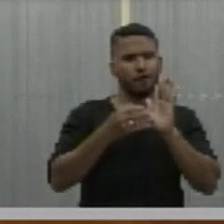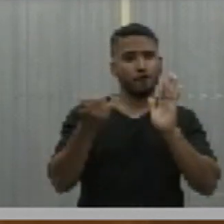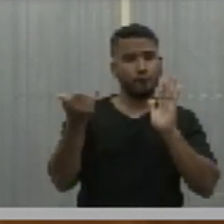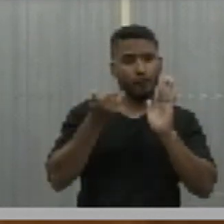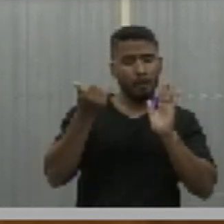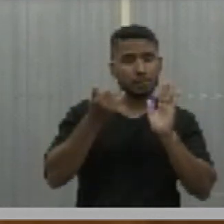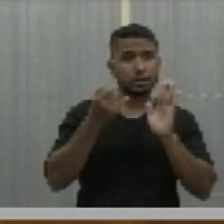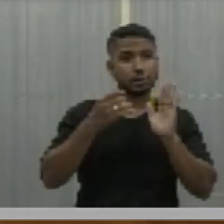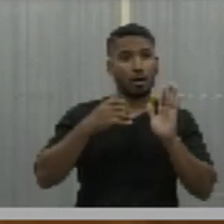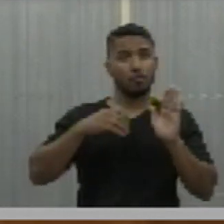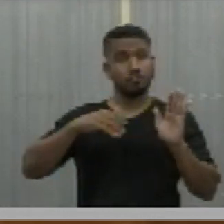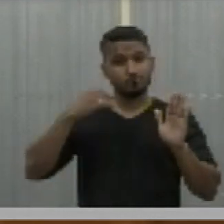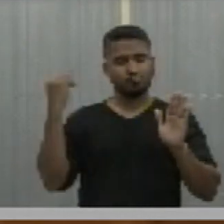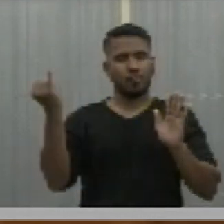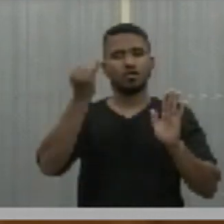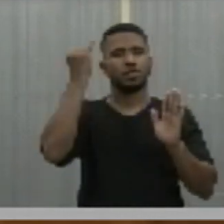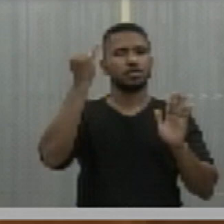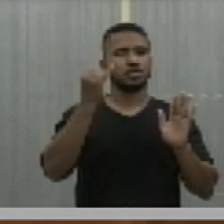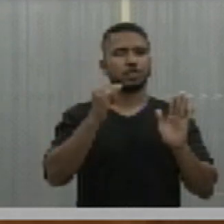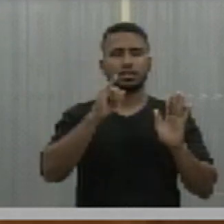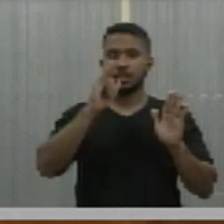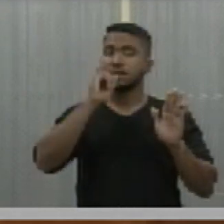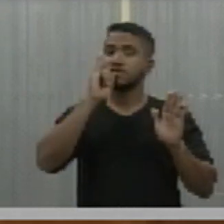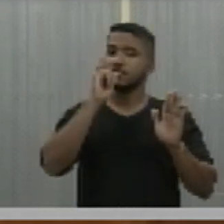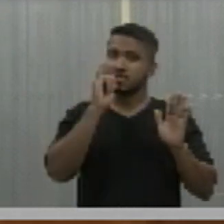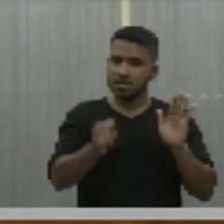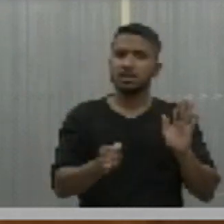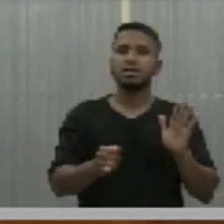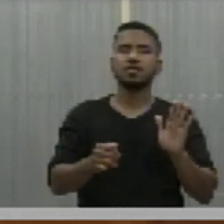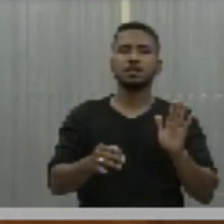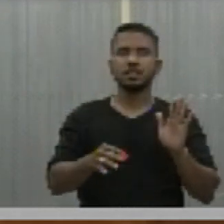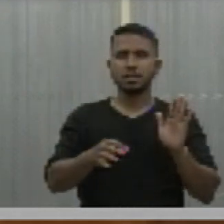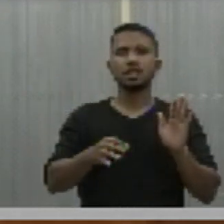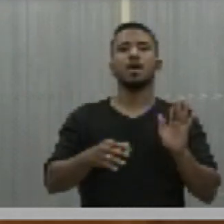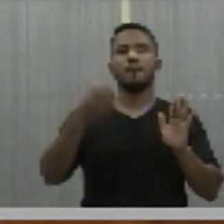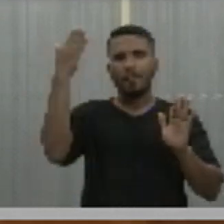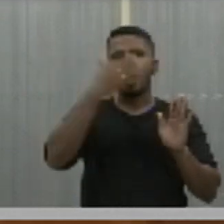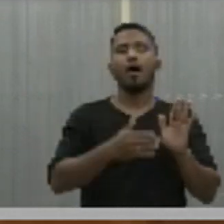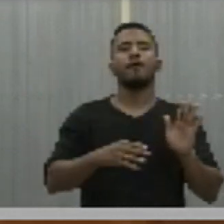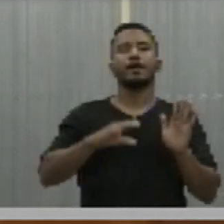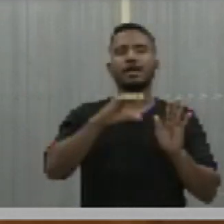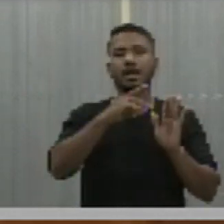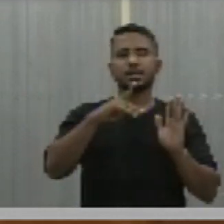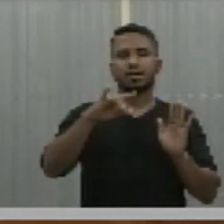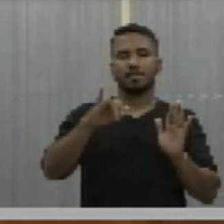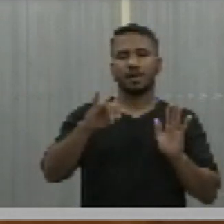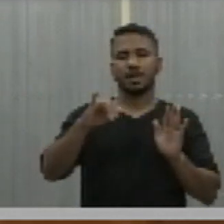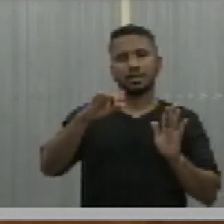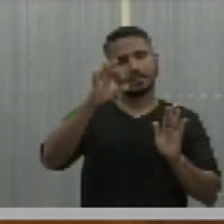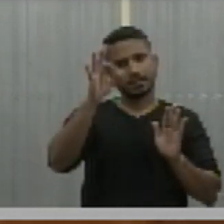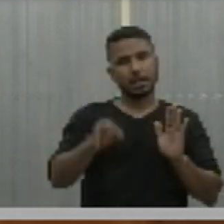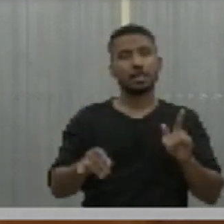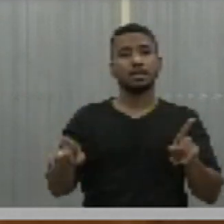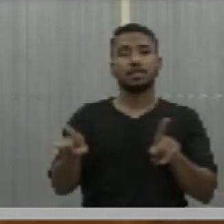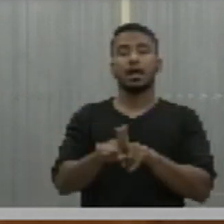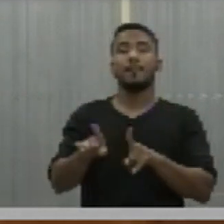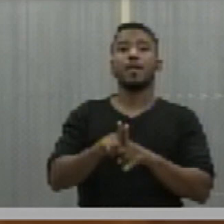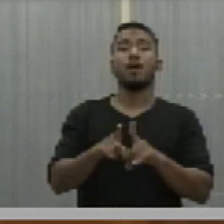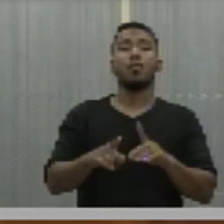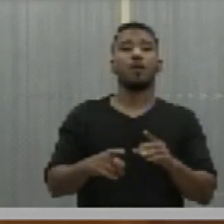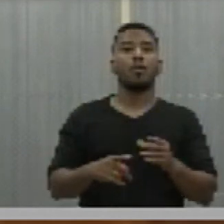preciosíssimas que justifica o pedido de CPI e ao mesmo tempo ouvimos o PROCON